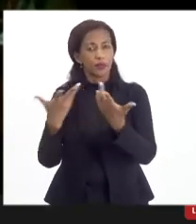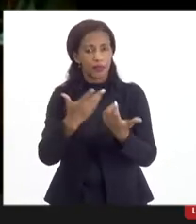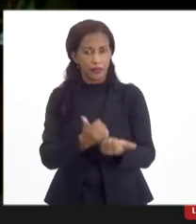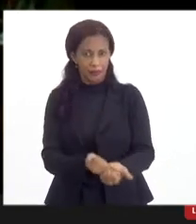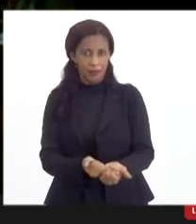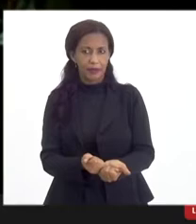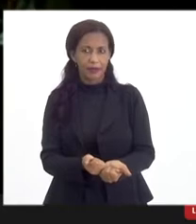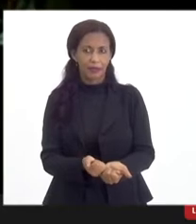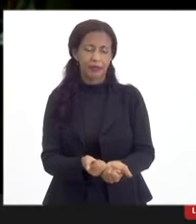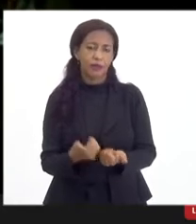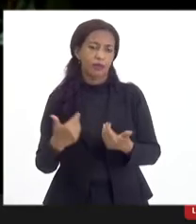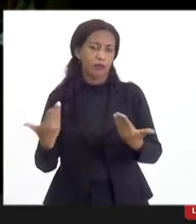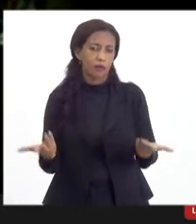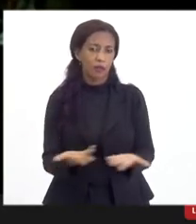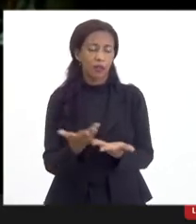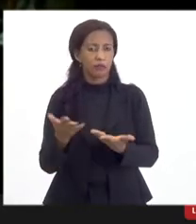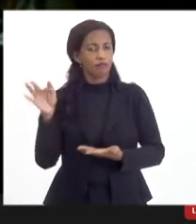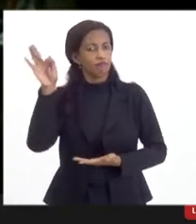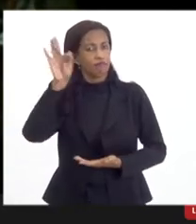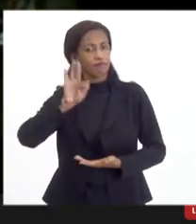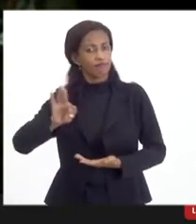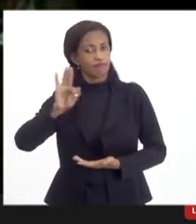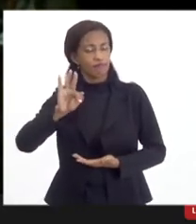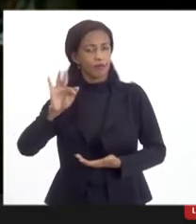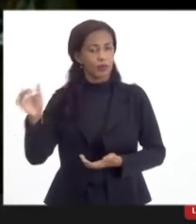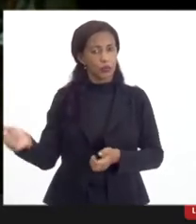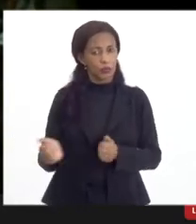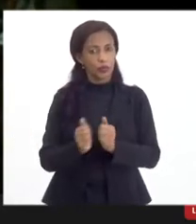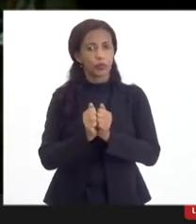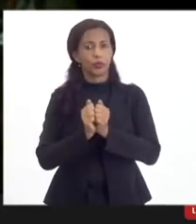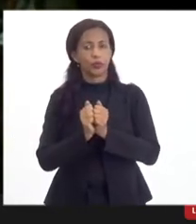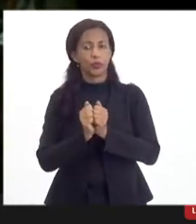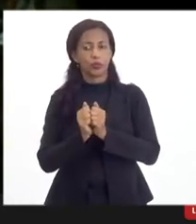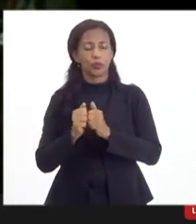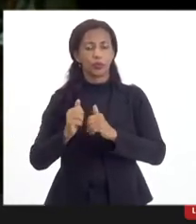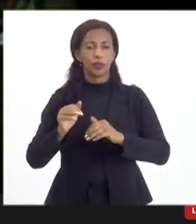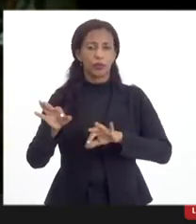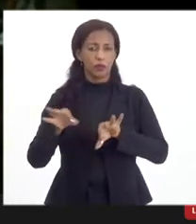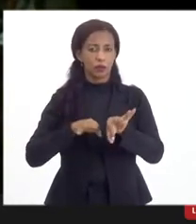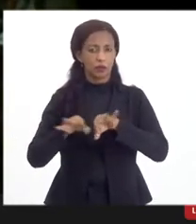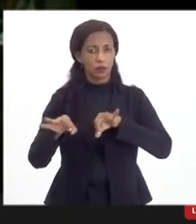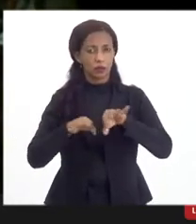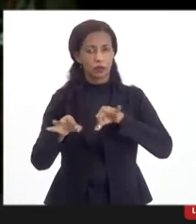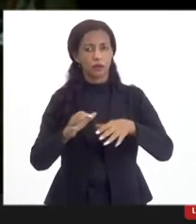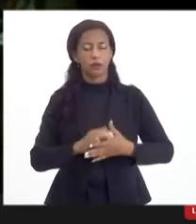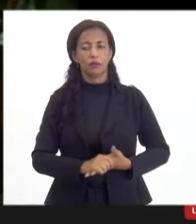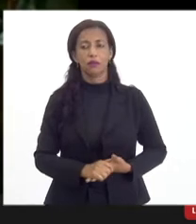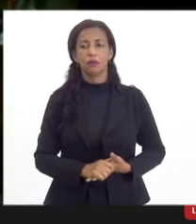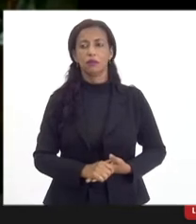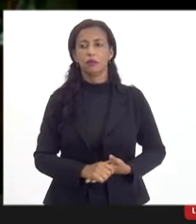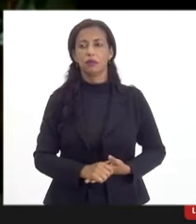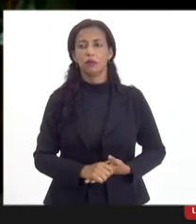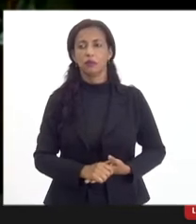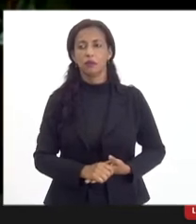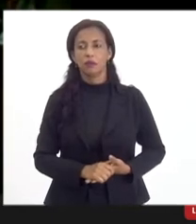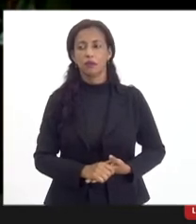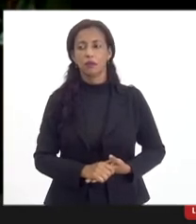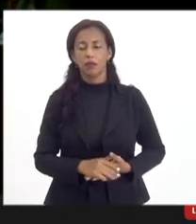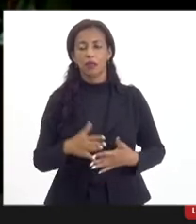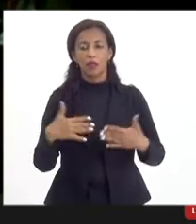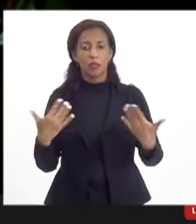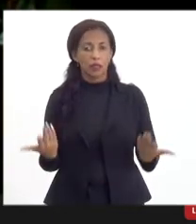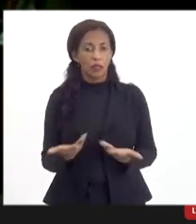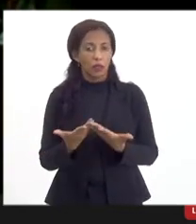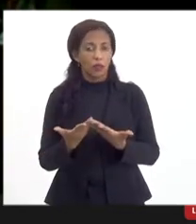bancadas federais que estão envolvidas nesse projeto, né? Então, um ponto que